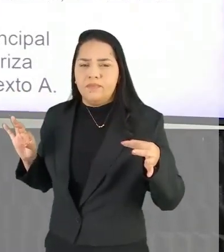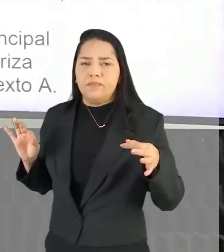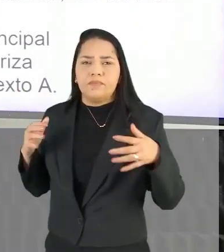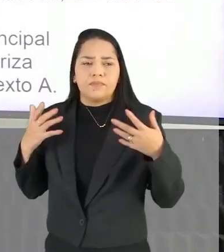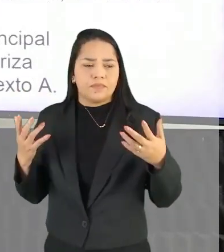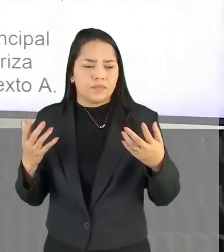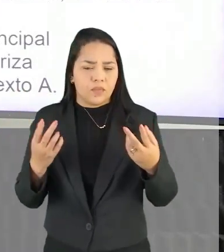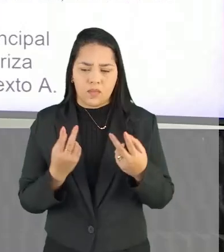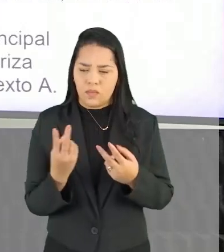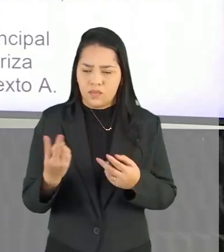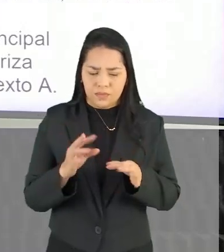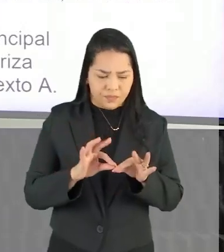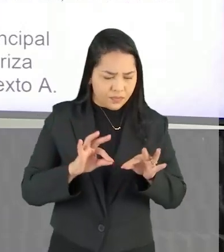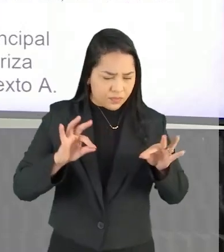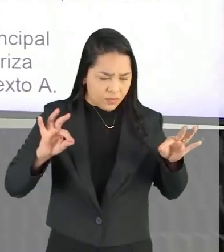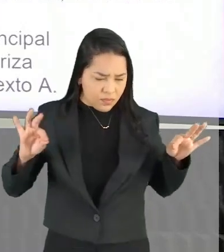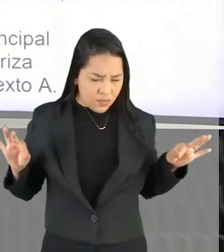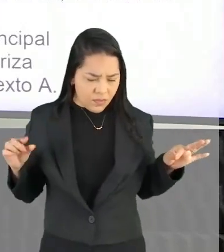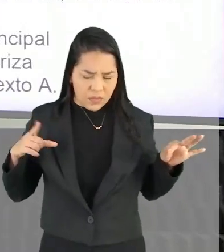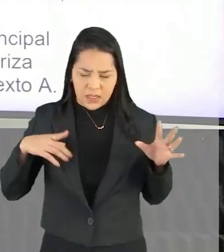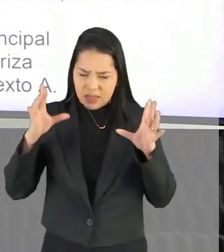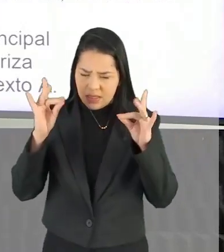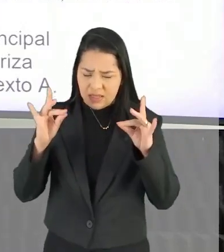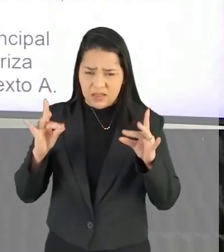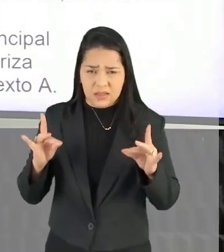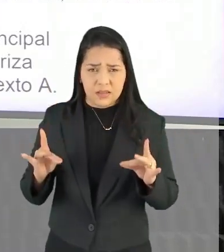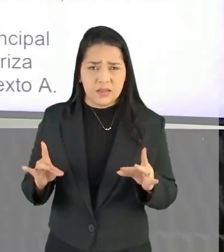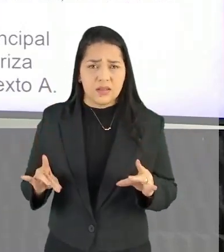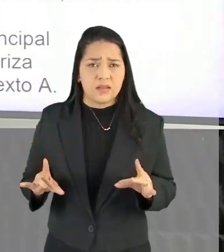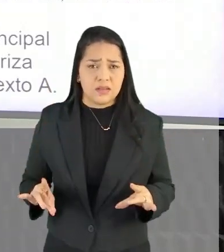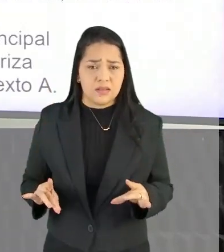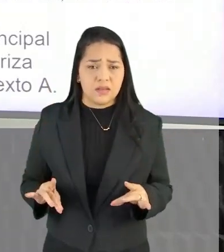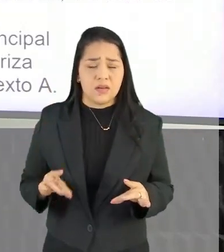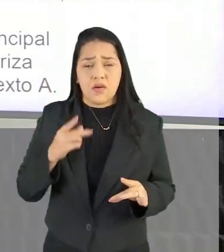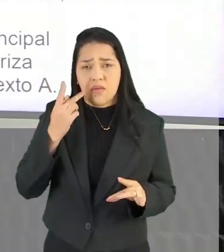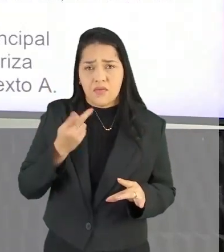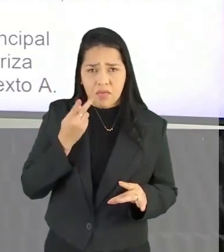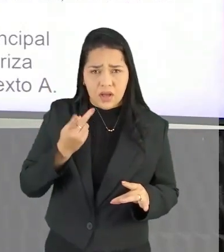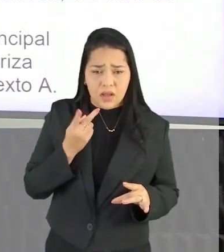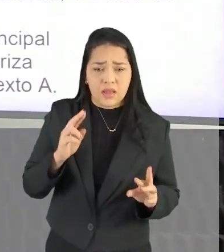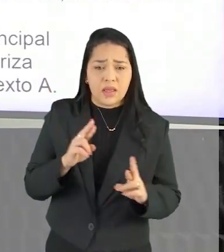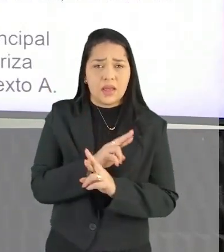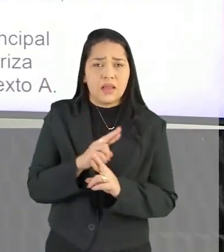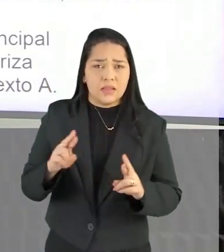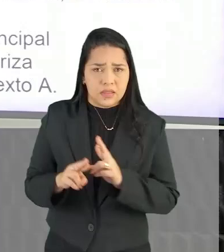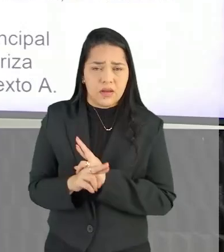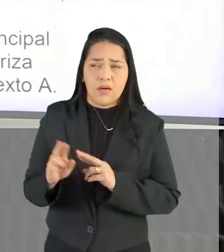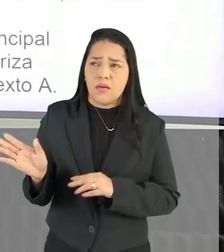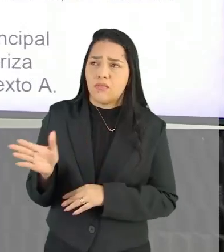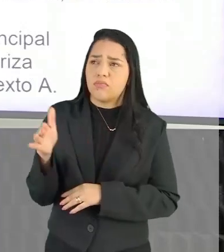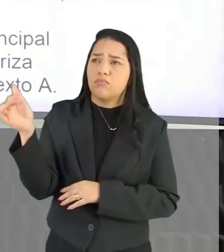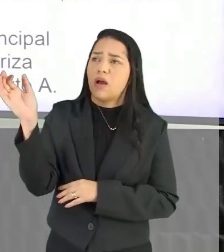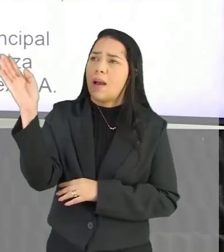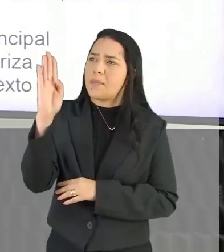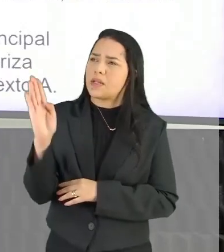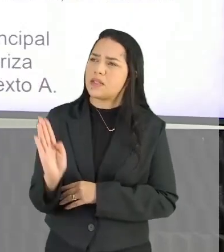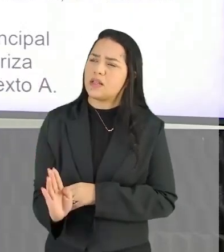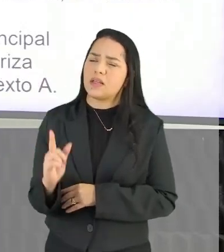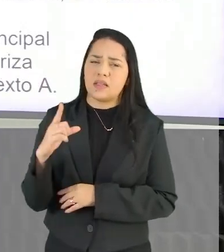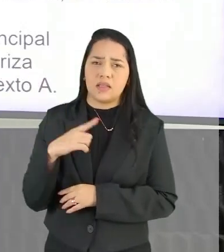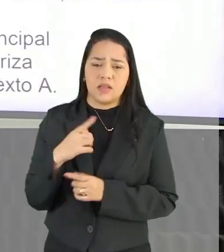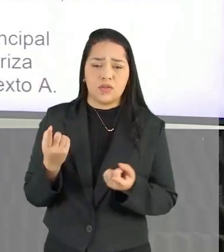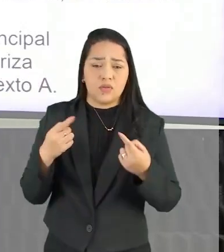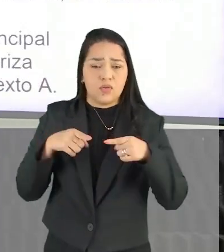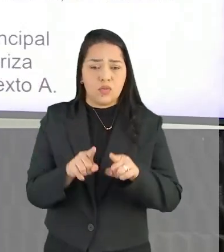Os dois estão distantes E eles fazem essa descrição, Essa menção à paisagem brasileira. Então, isso que a gente tem de